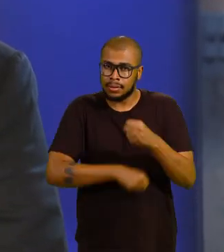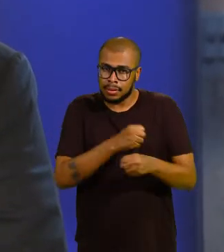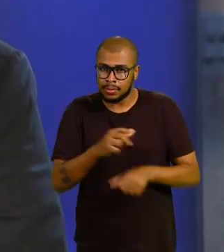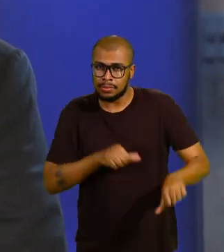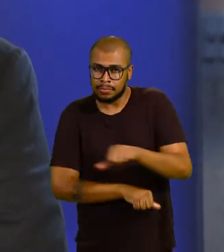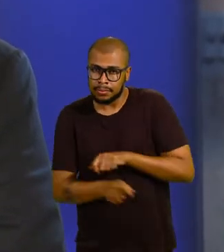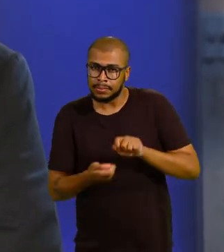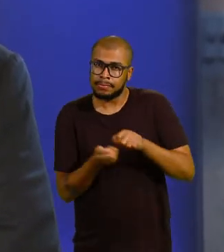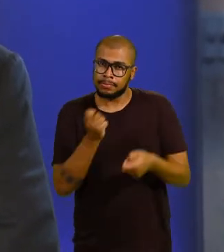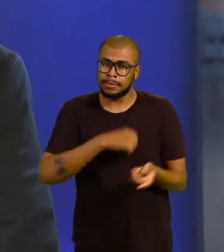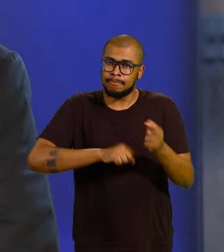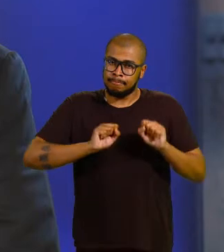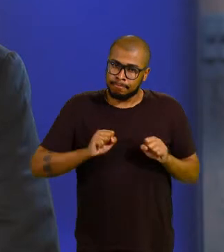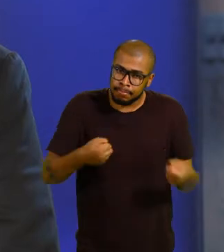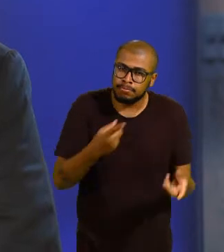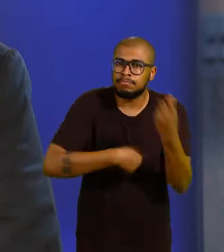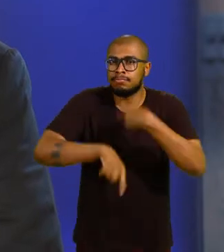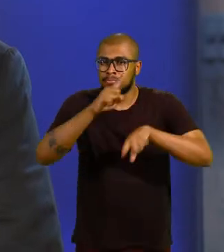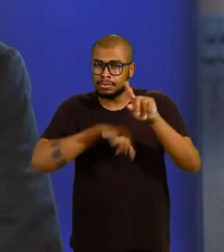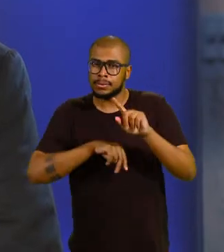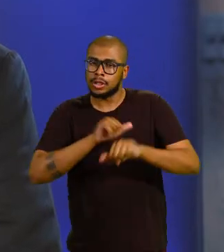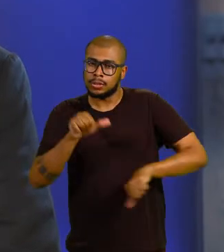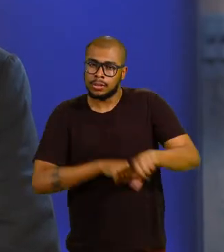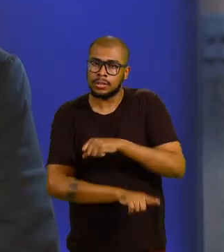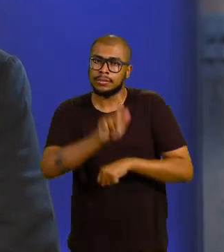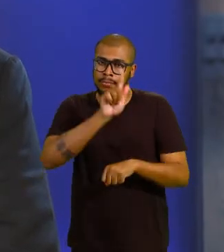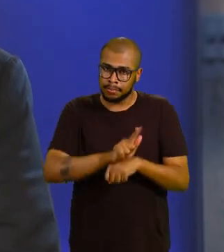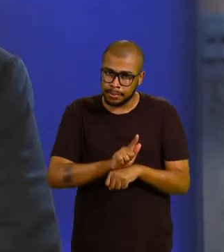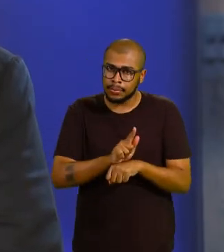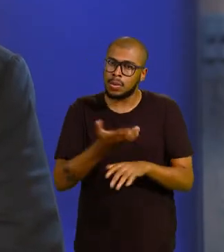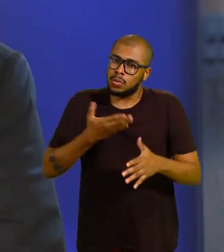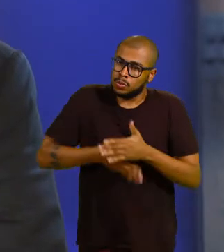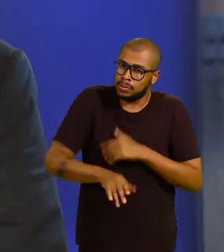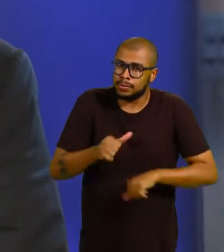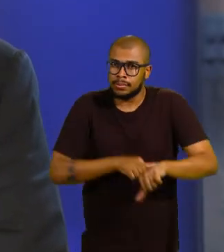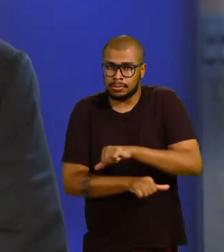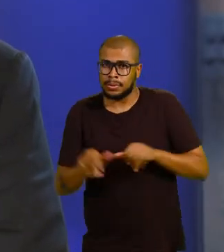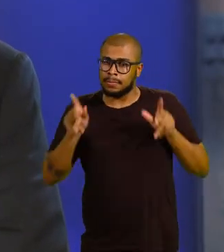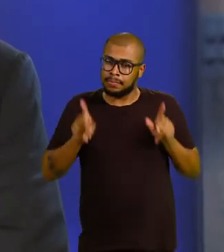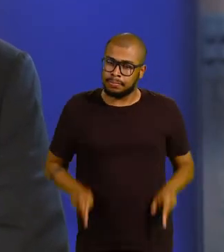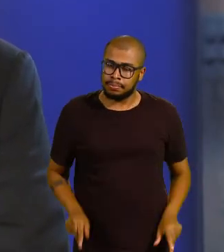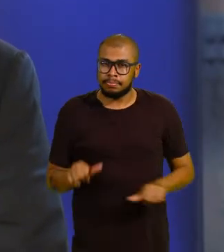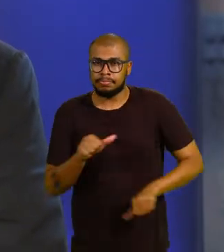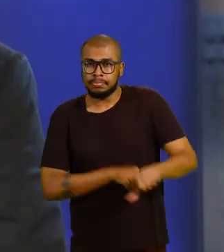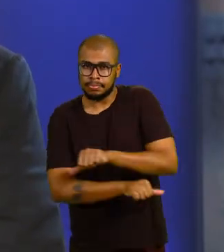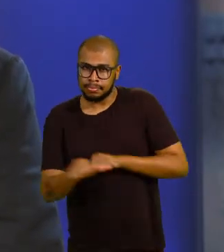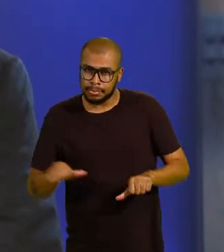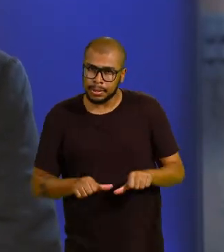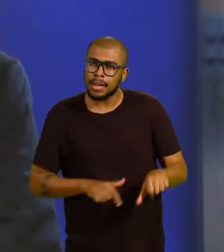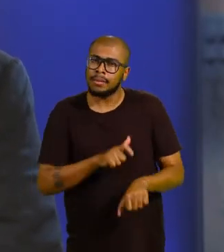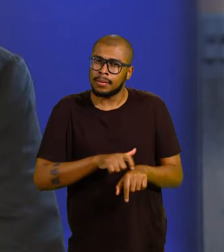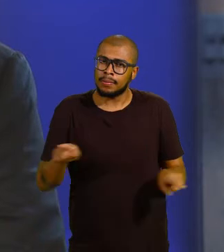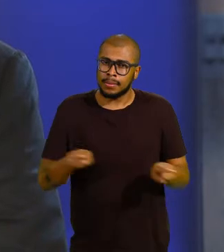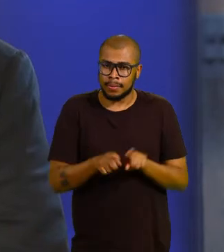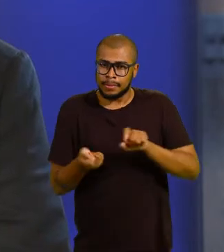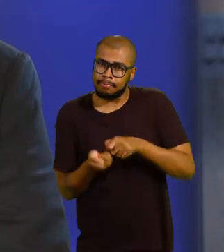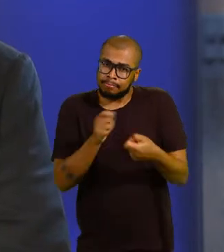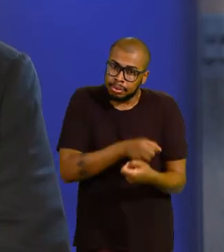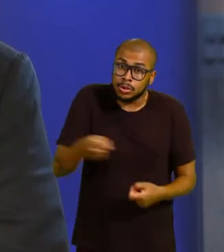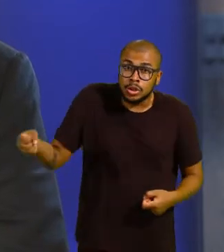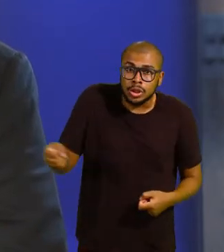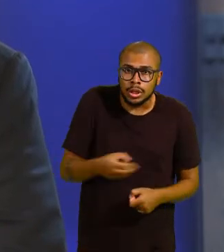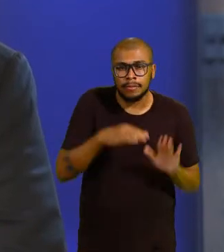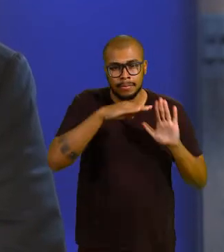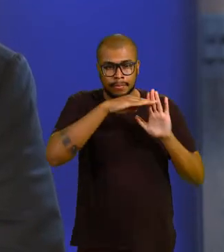de adequação e de superação. Mudança de gestão, mudança de hábitos e mudança de posturas. Ao mesmo tempo foi um ano de adequação às